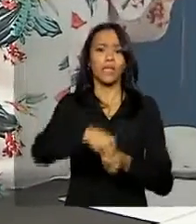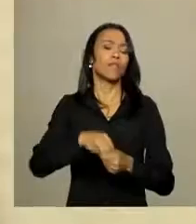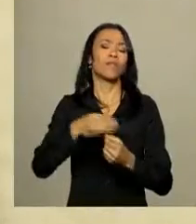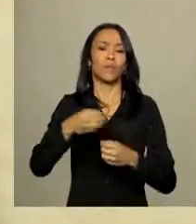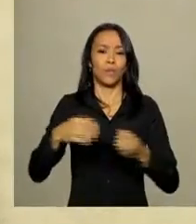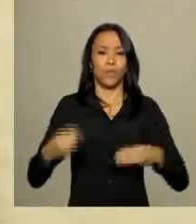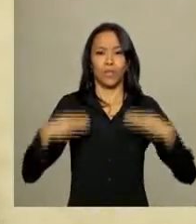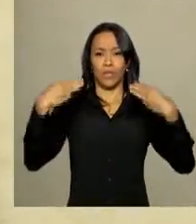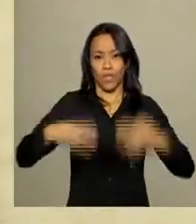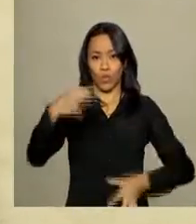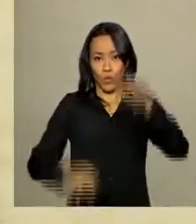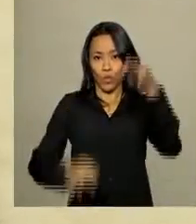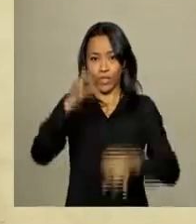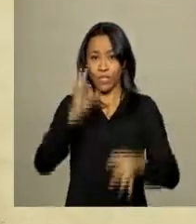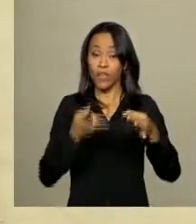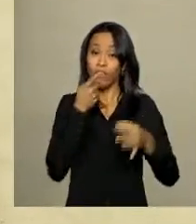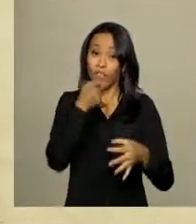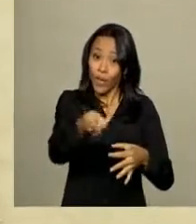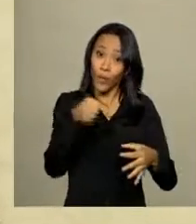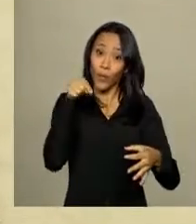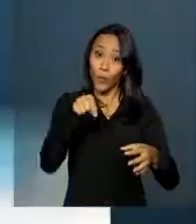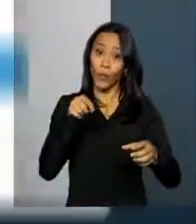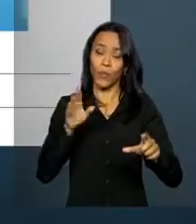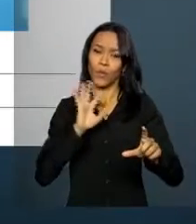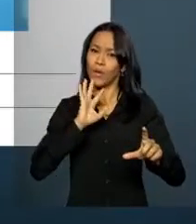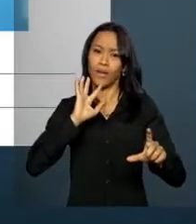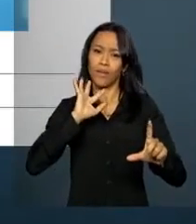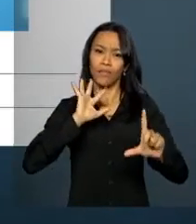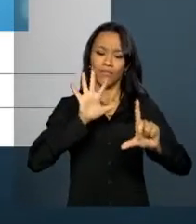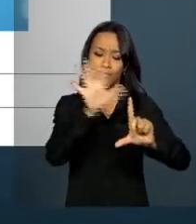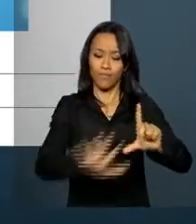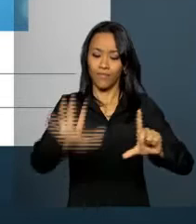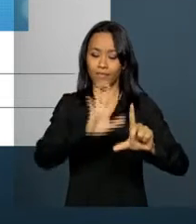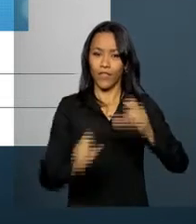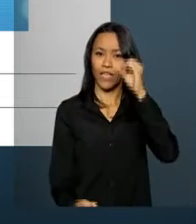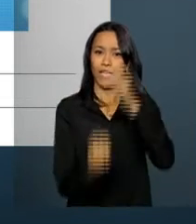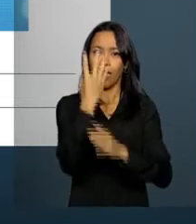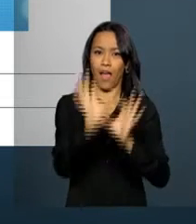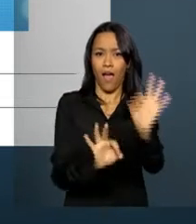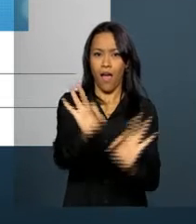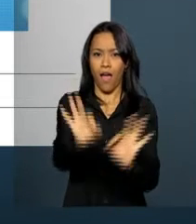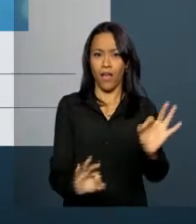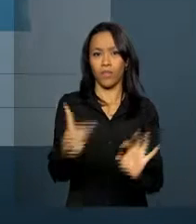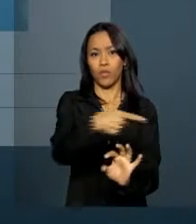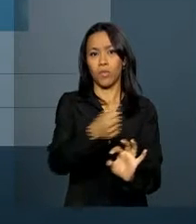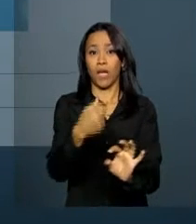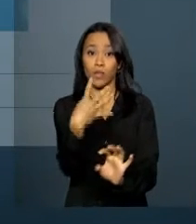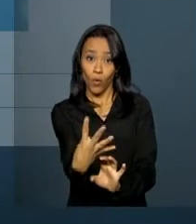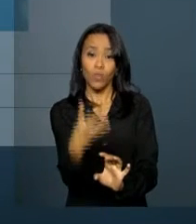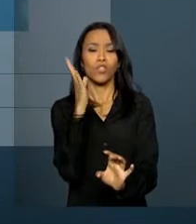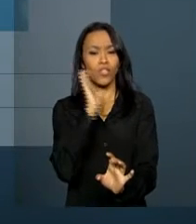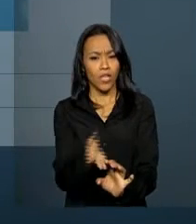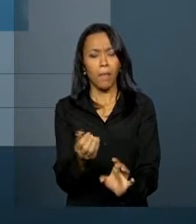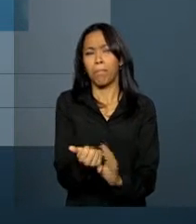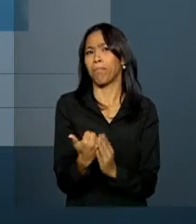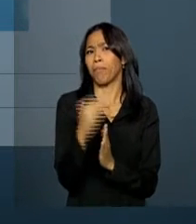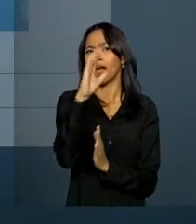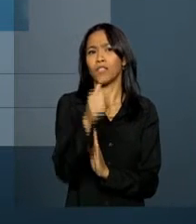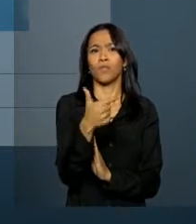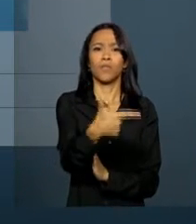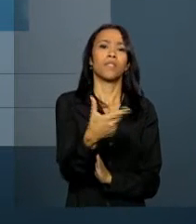Justiça divulgou os resultados da plataforma. Desde que o site foi criado, em 2014, foram realizados mais de